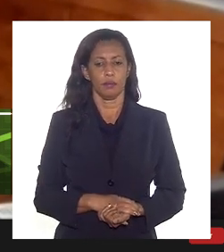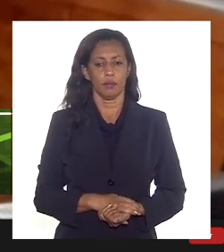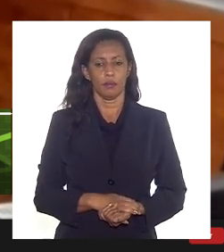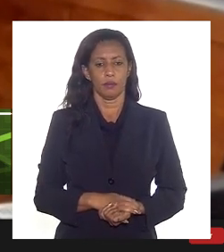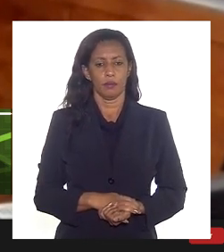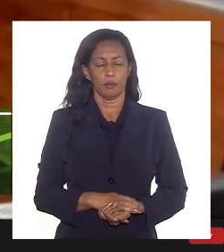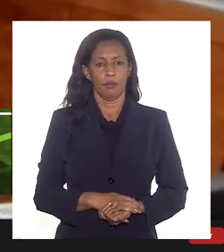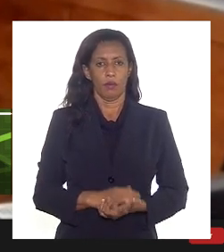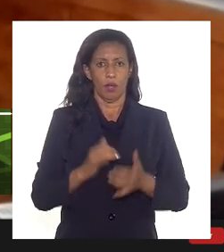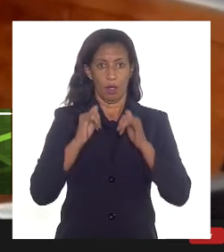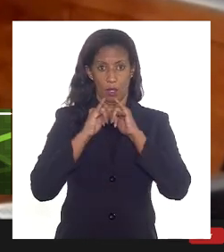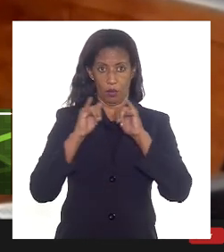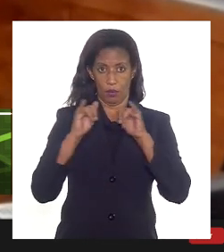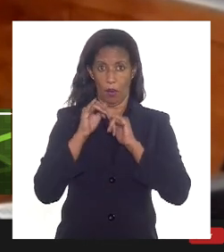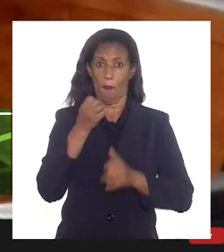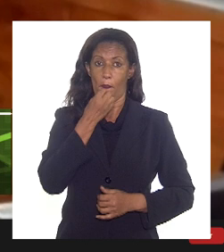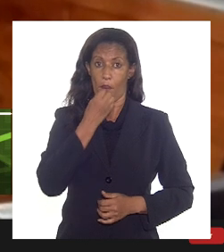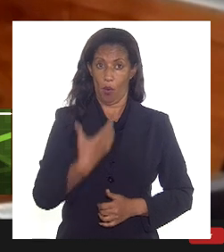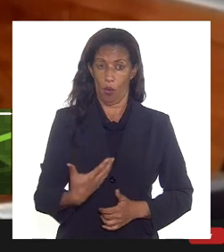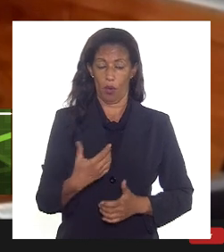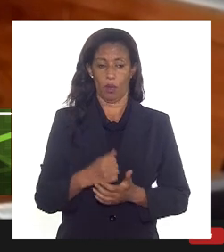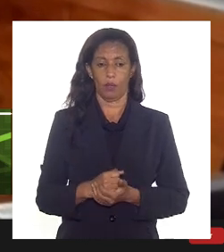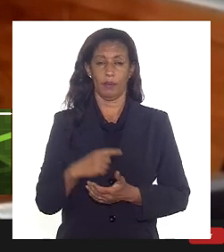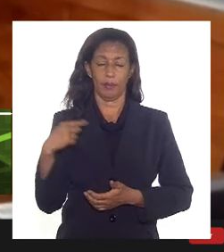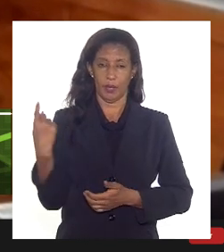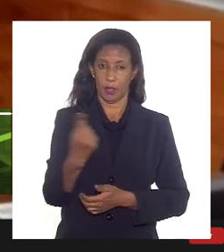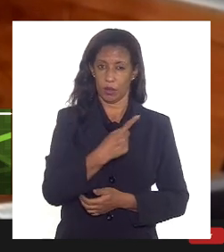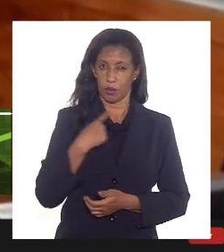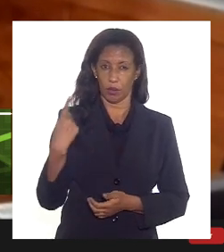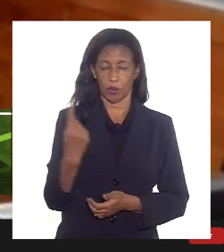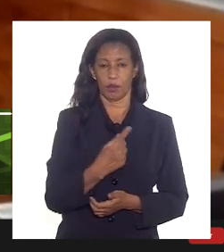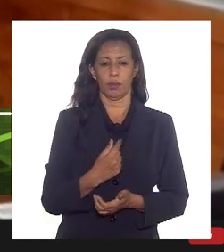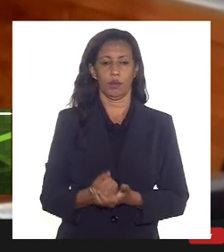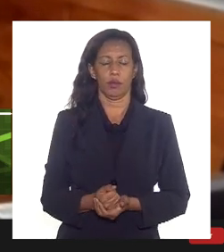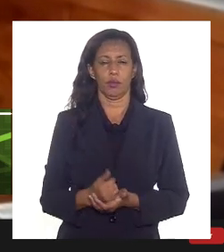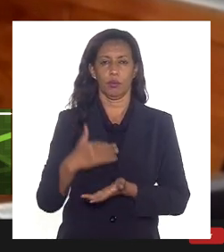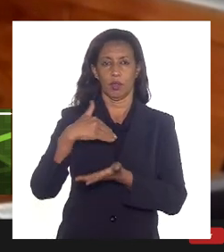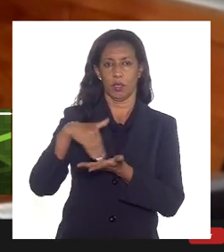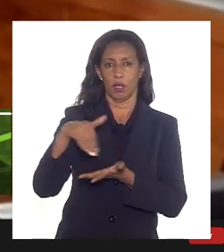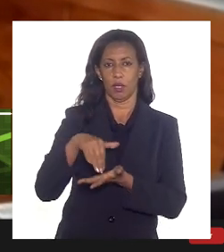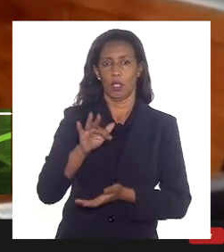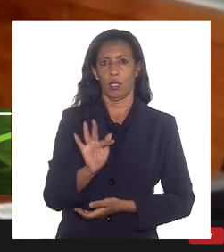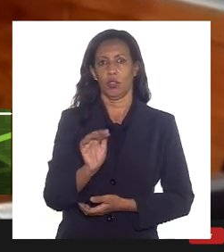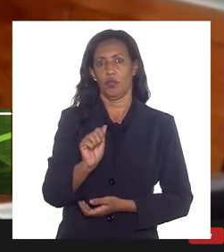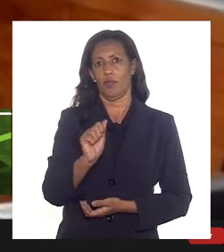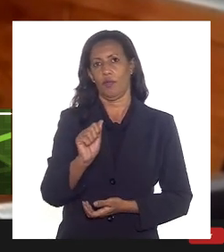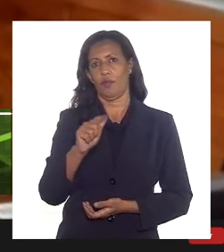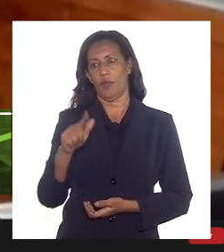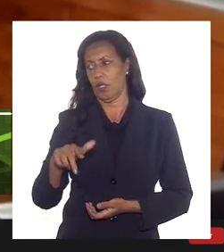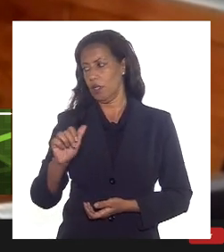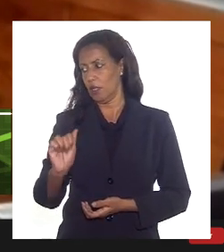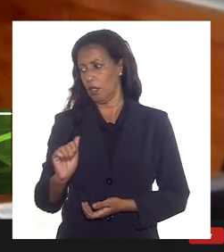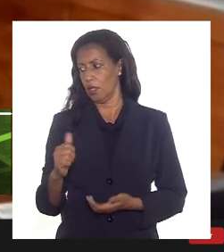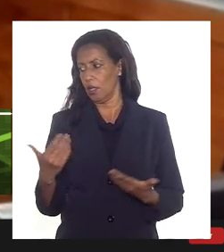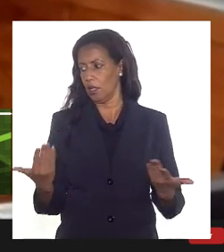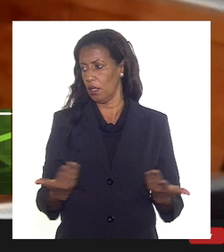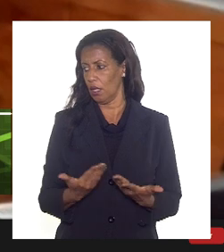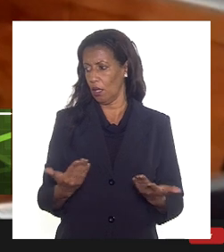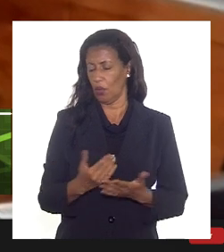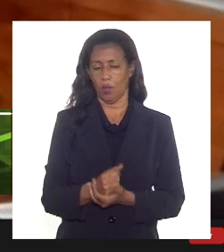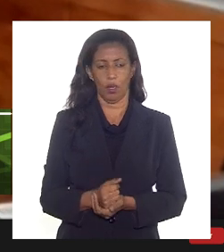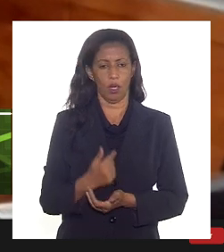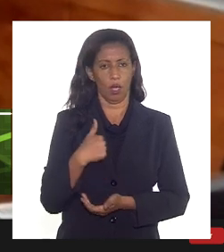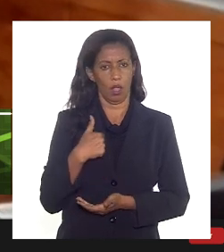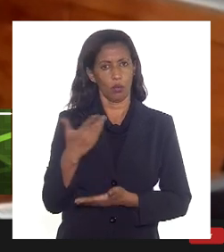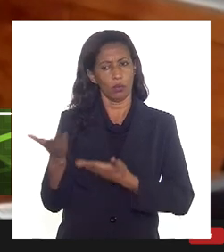É uma notícia muito boa para nós, para a Secretaria de Fazenda, e agora eu estou